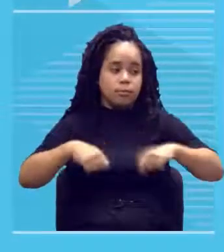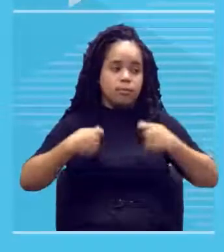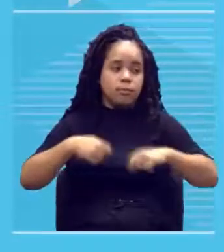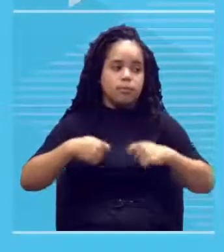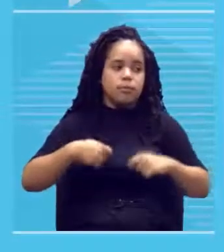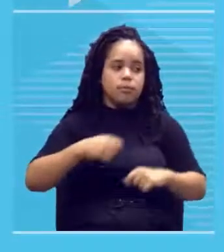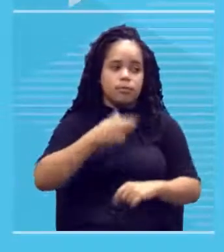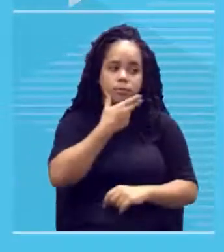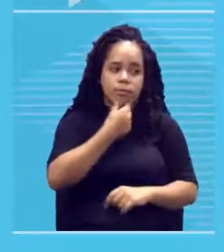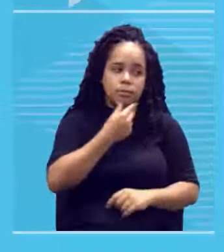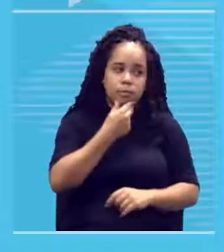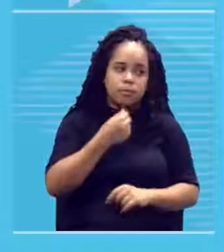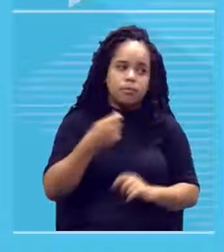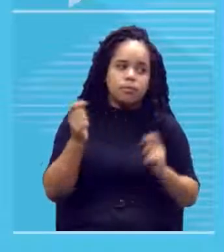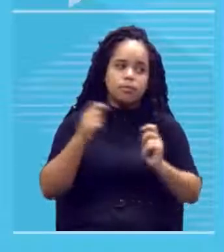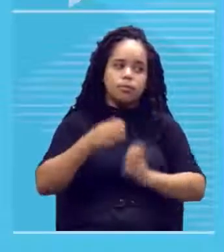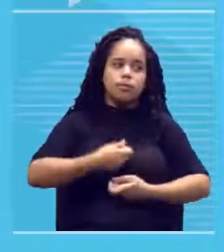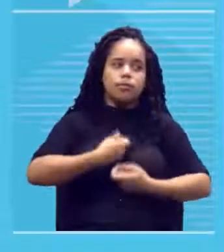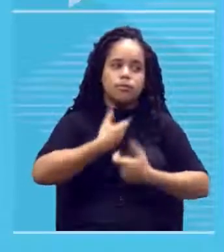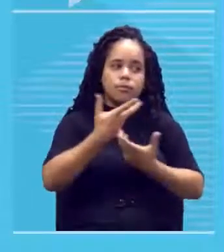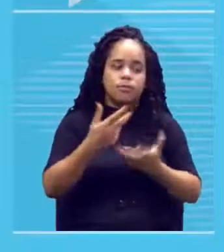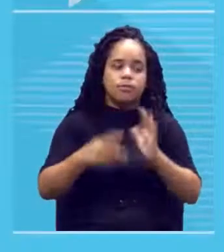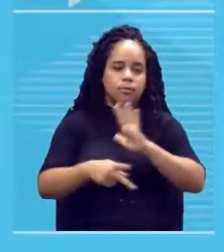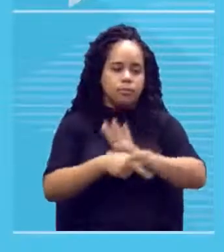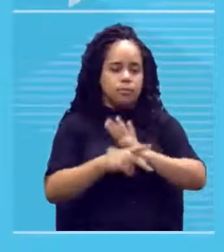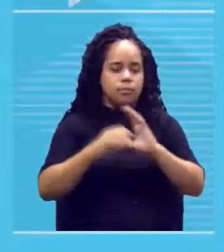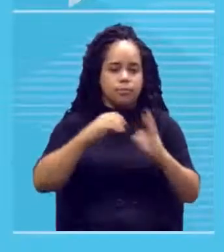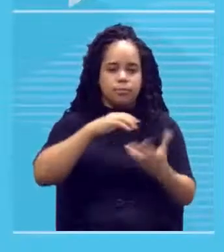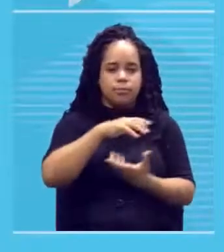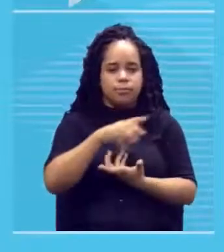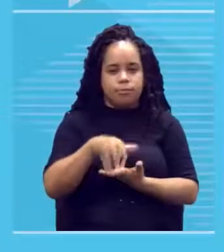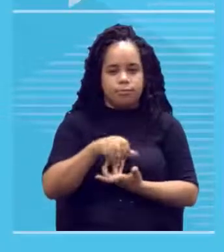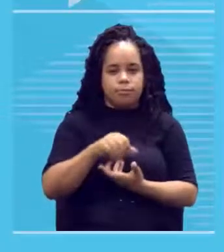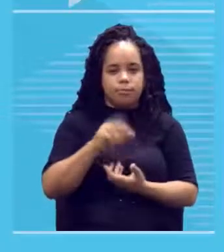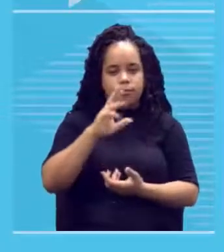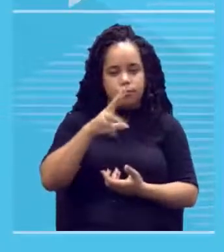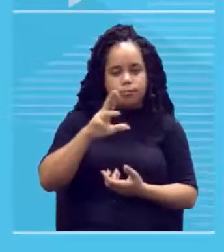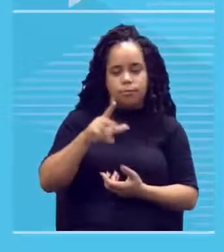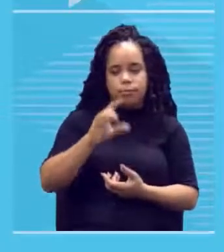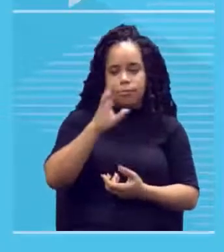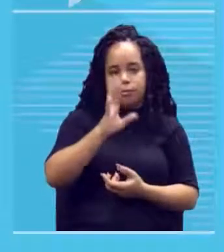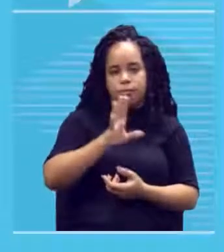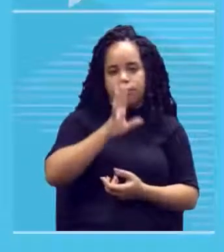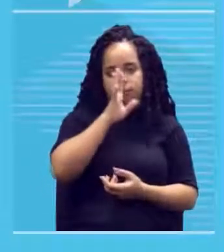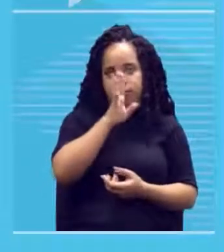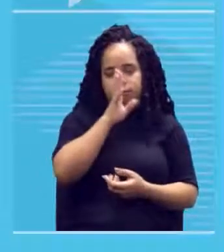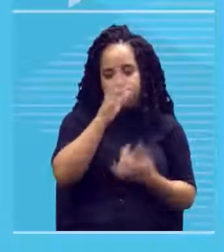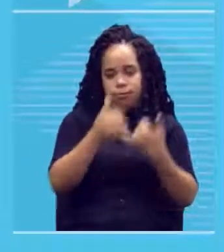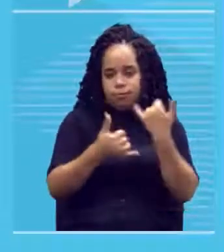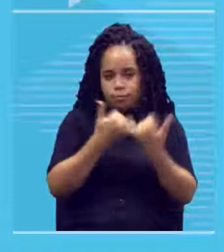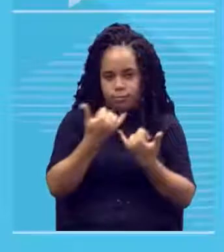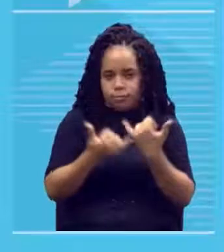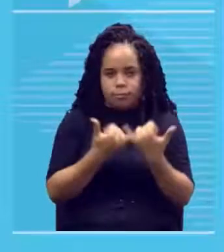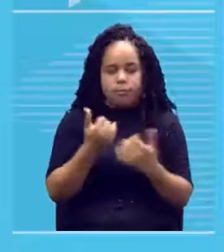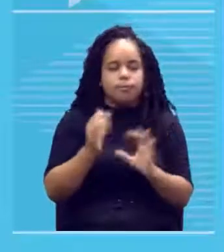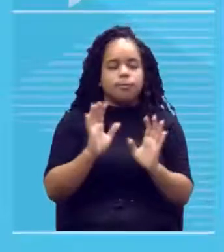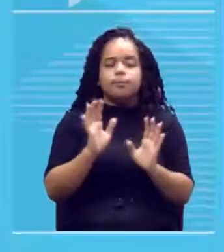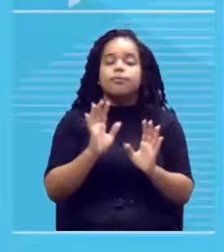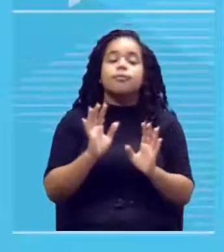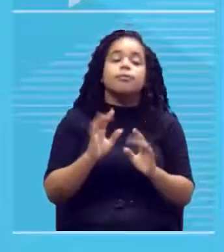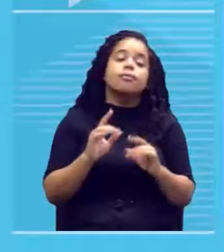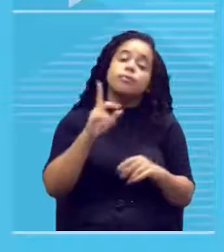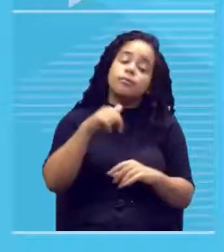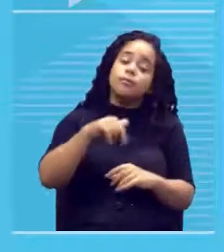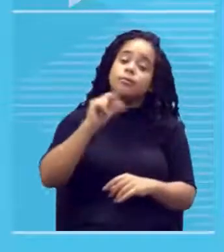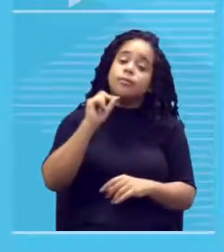seu mundo não se pintava por diversão apenas a ideia